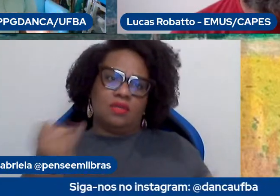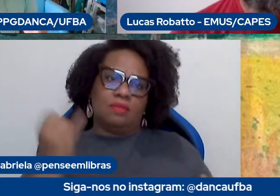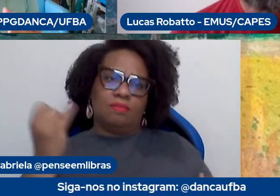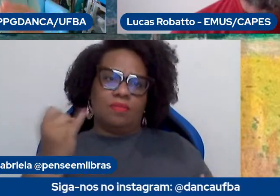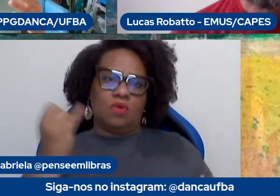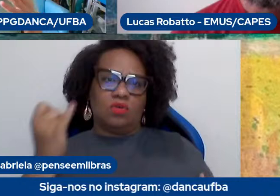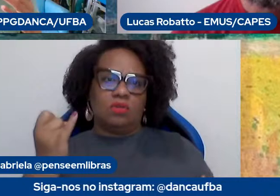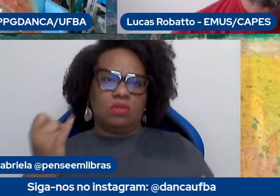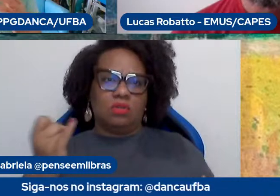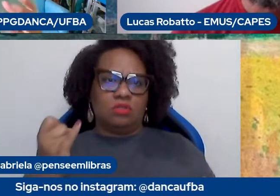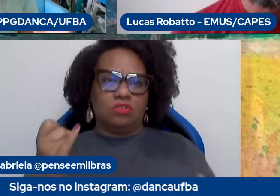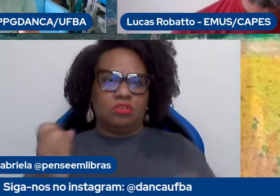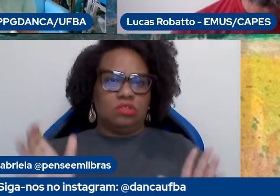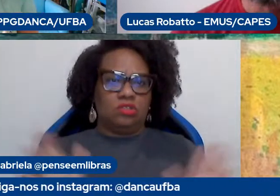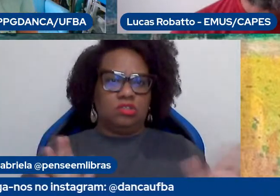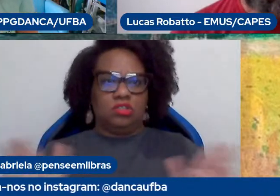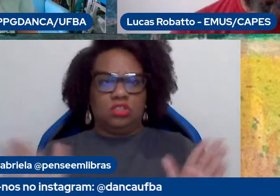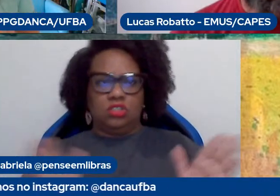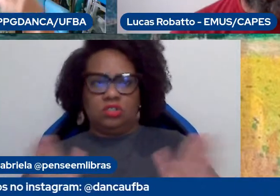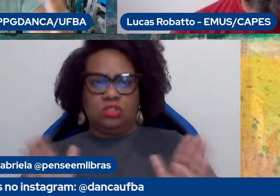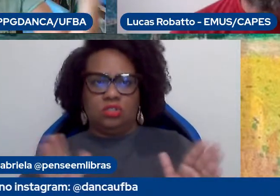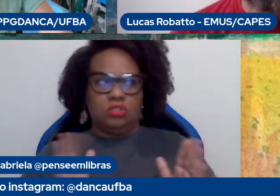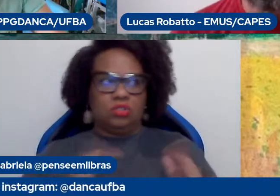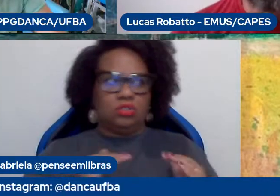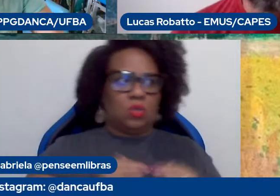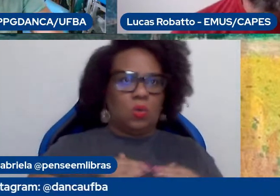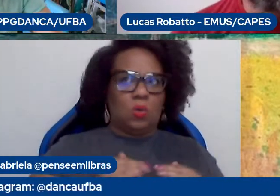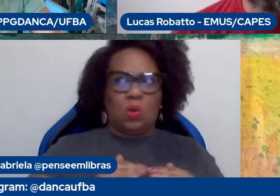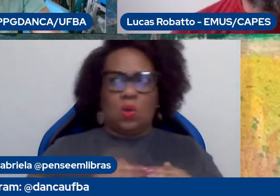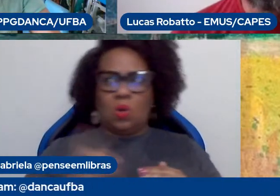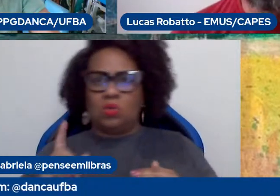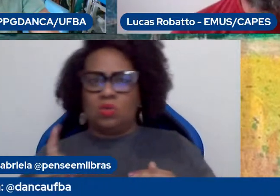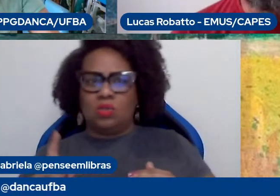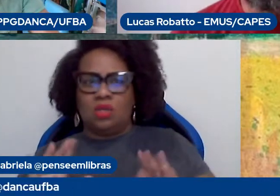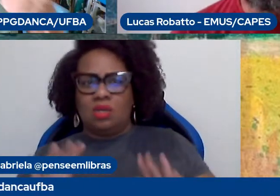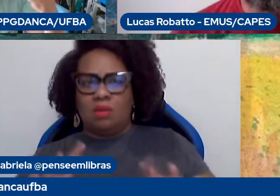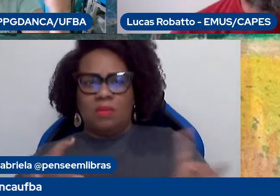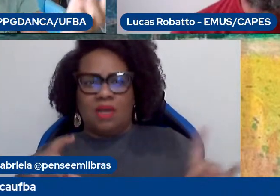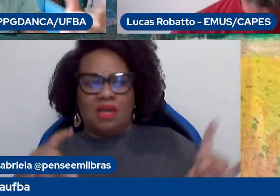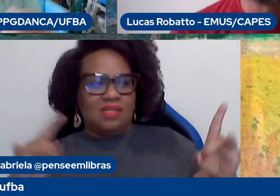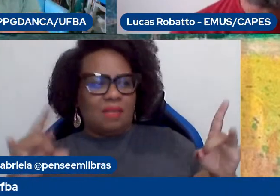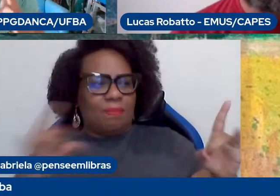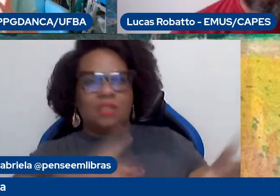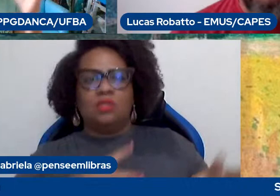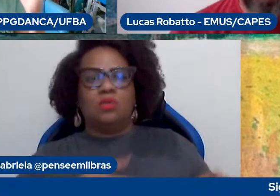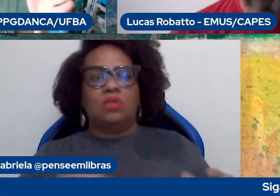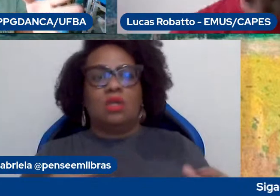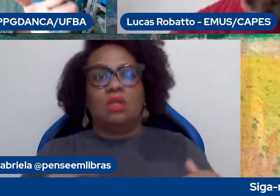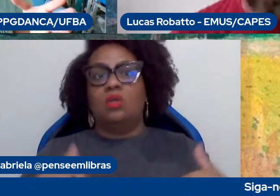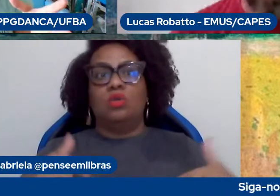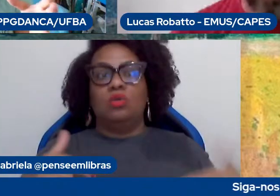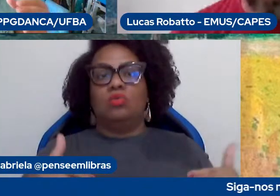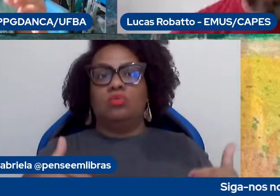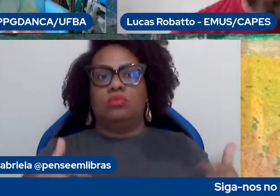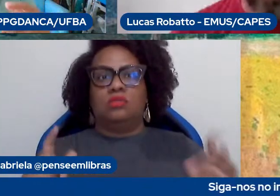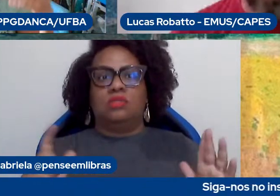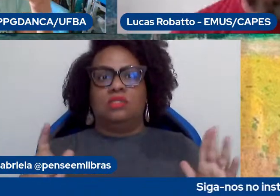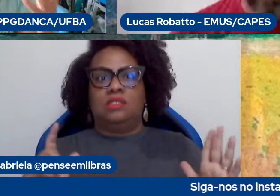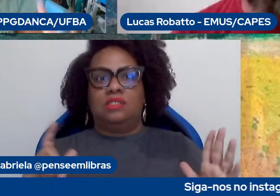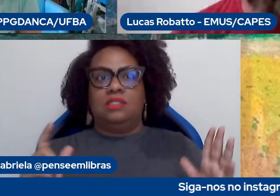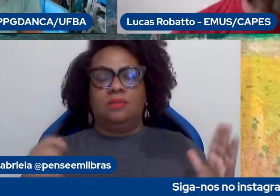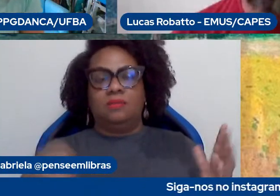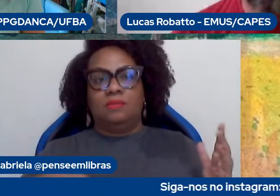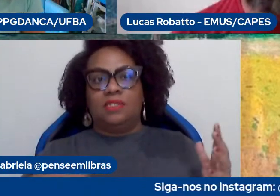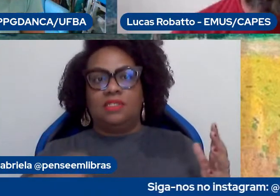essa ambivalência, né, de estar conivente ou não, mas também abandonar qualquer luta, né, é uma forma, então, a gente, alguma posição tem que tomar